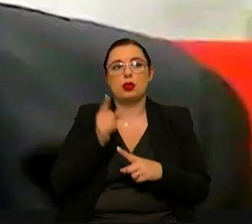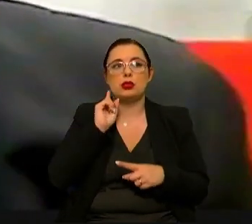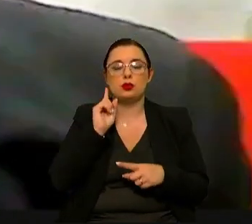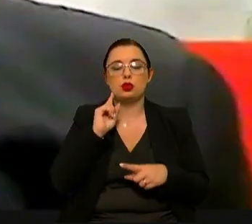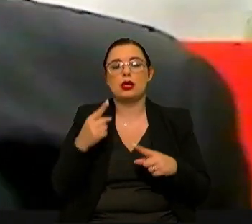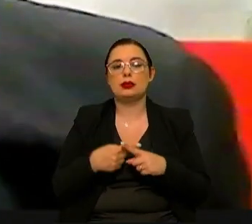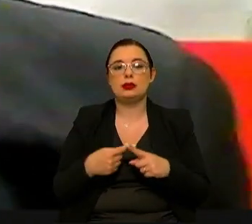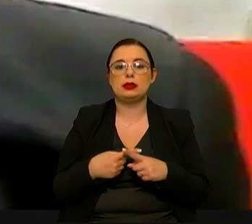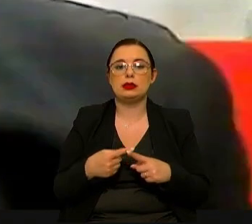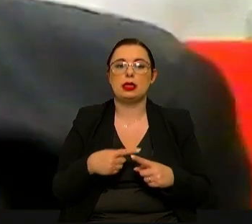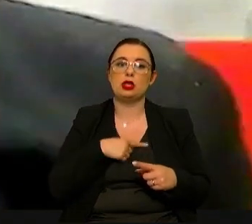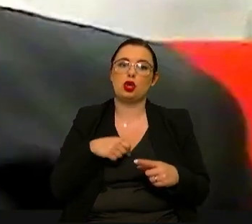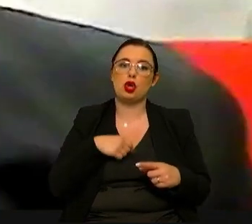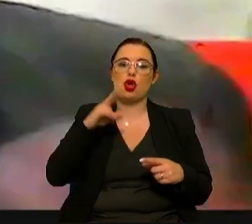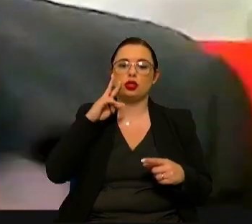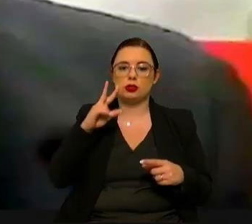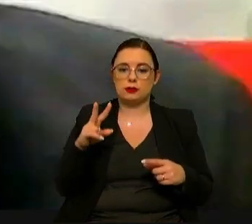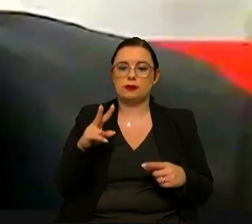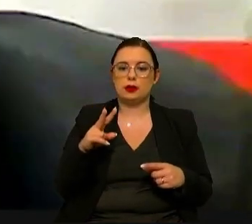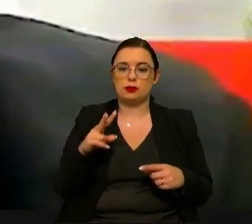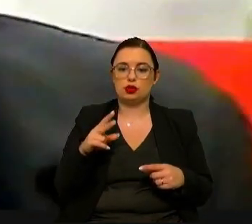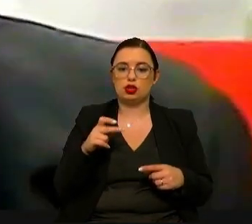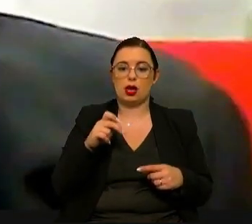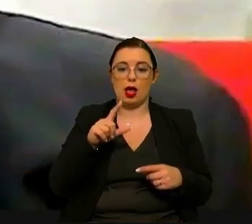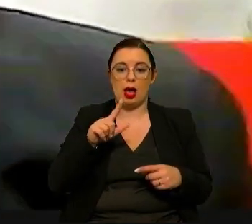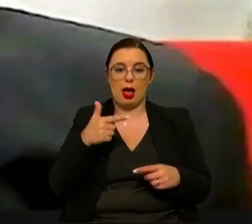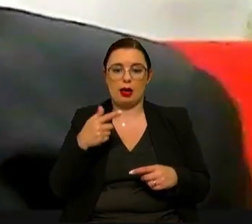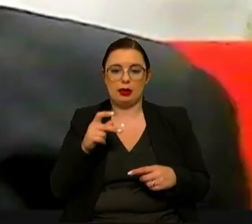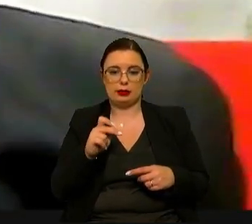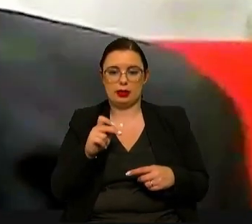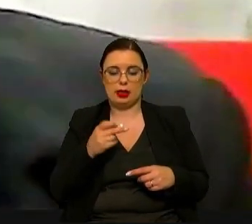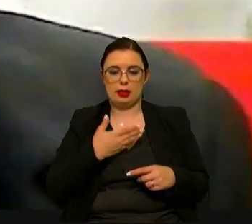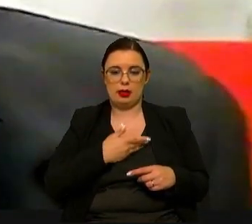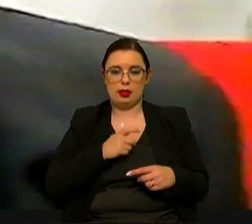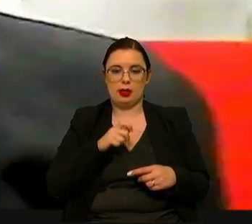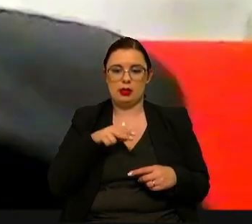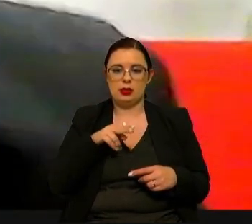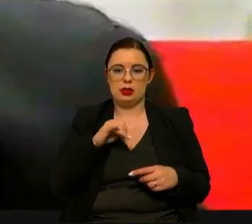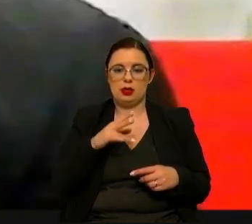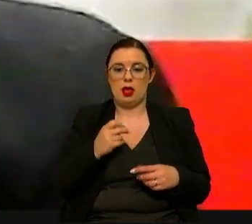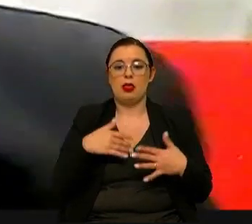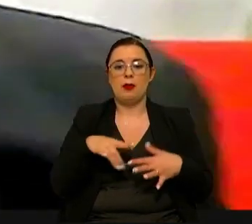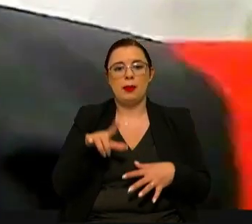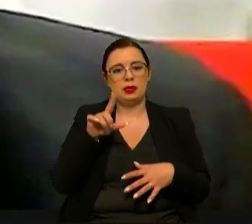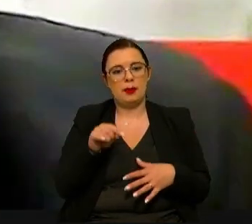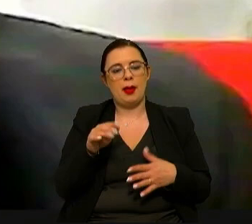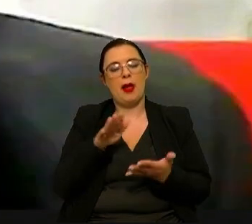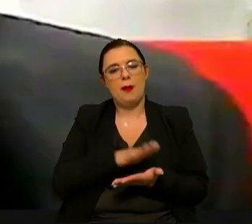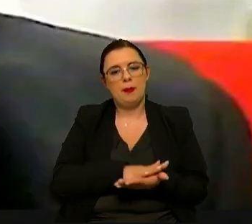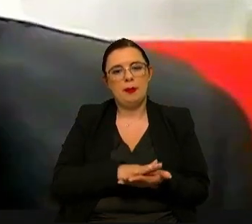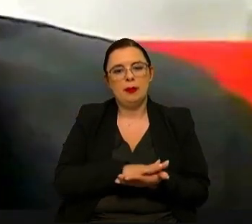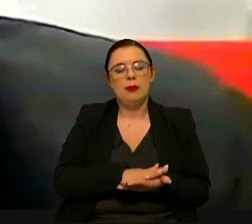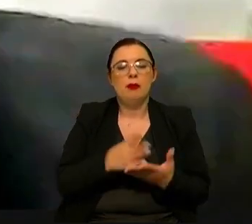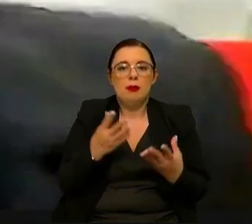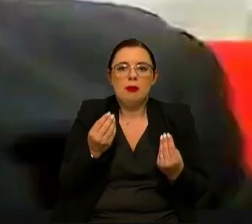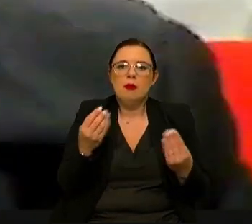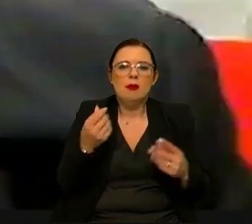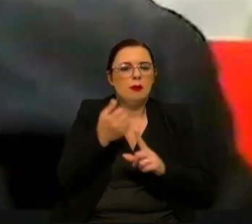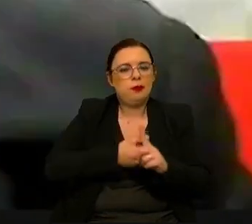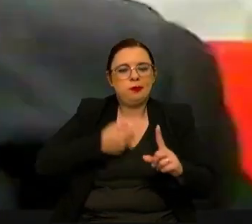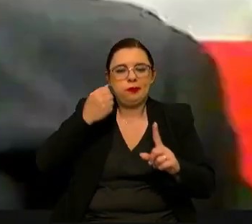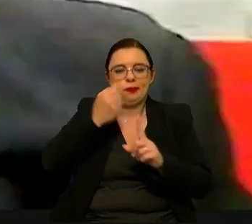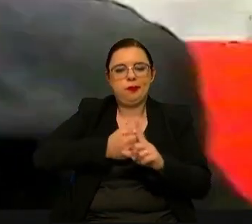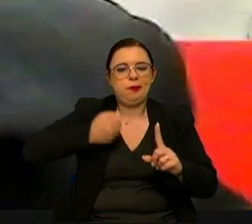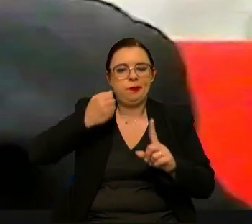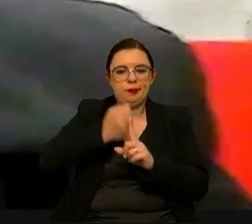que é, nós vemos as questões da alta densidade como grandes desafios, mas também na baixa densidade há imensos desafios